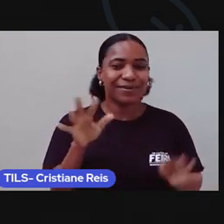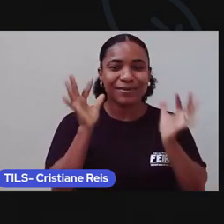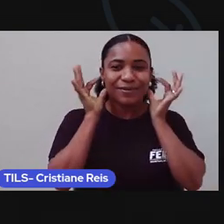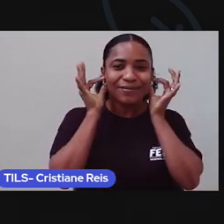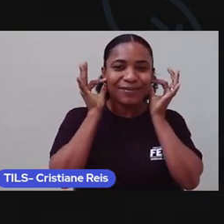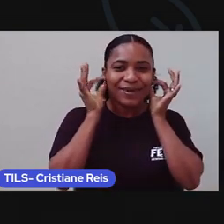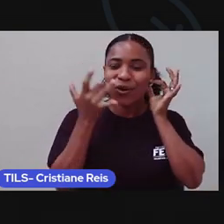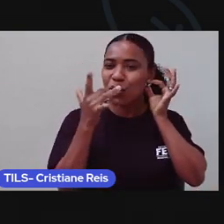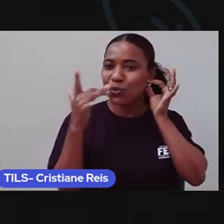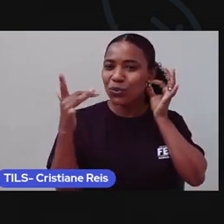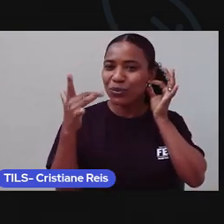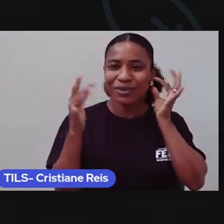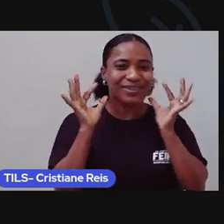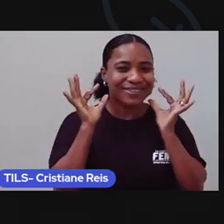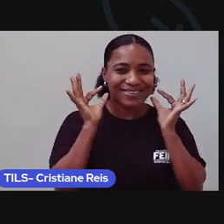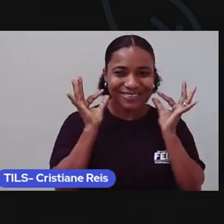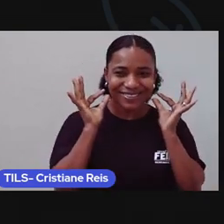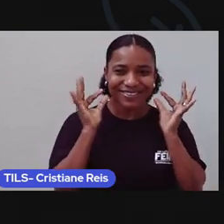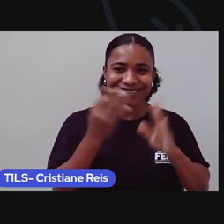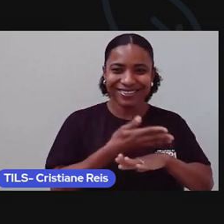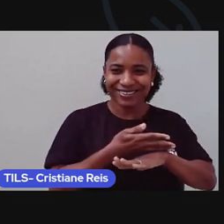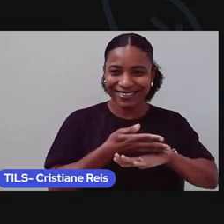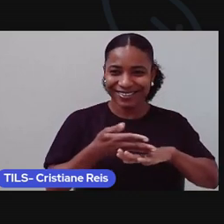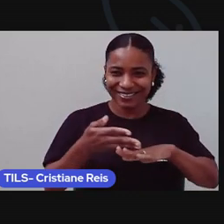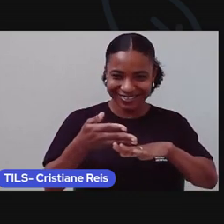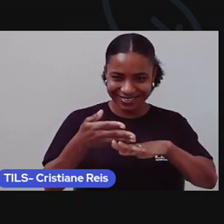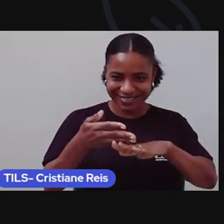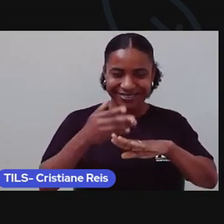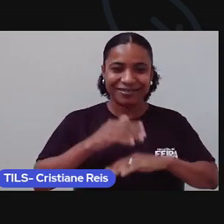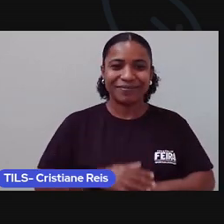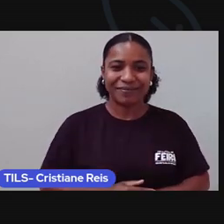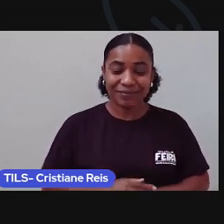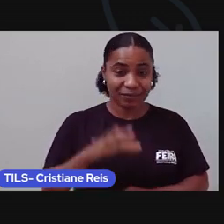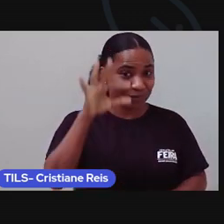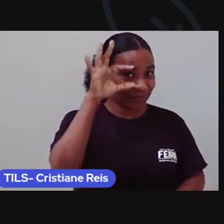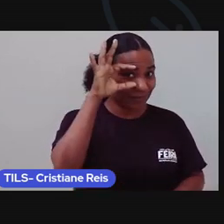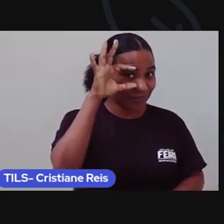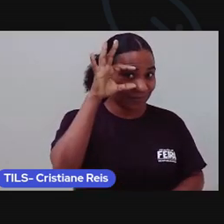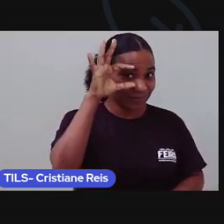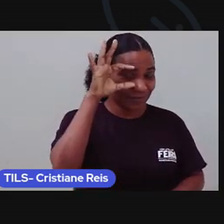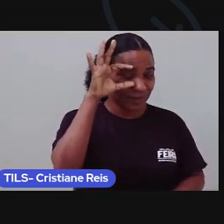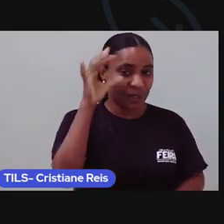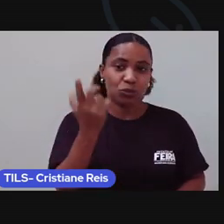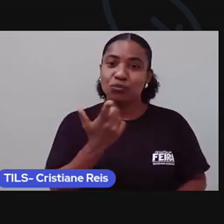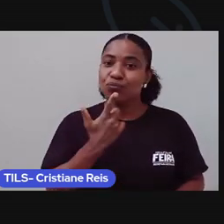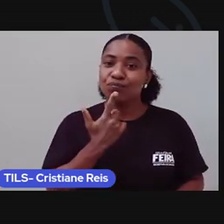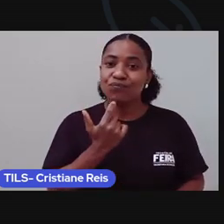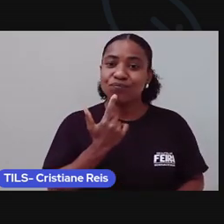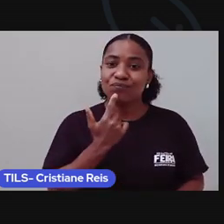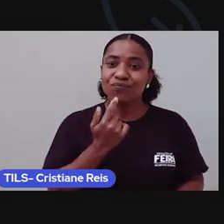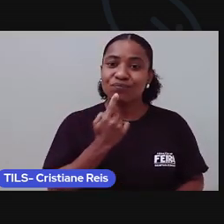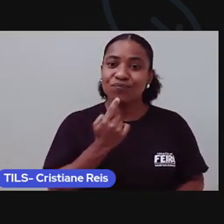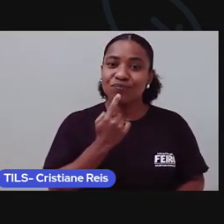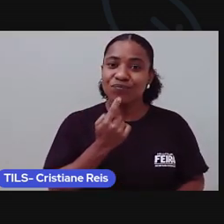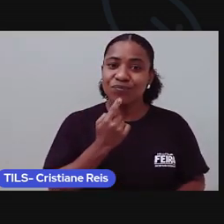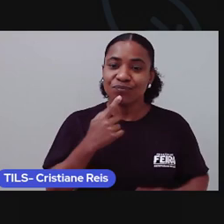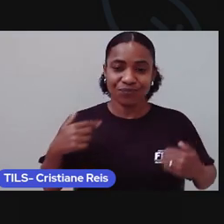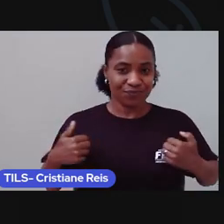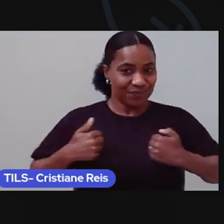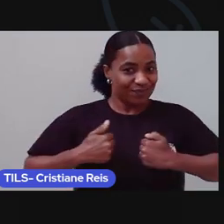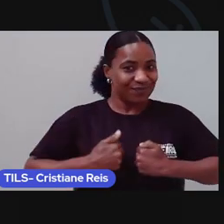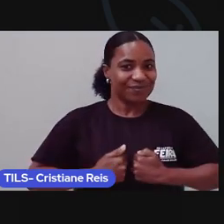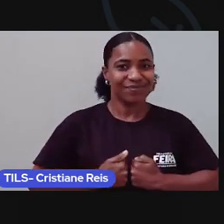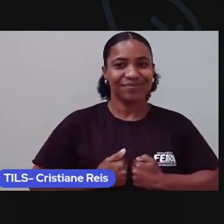dourados com pedra branca. Meus óculos são de arte vermelha e uso um guardapó